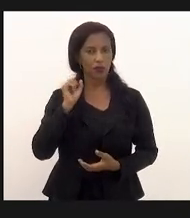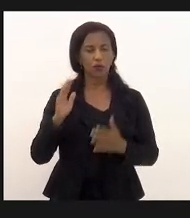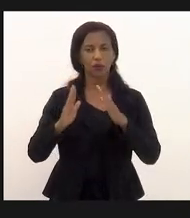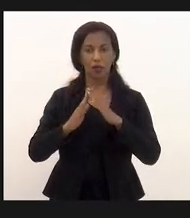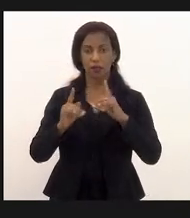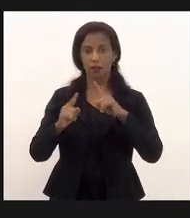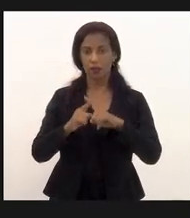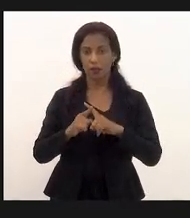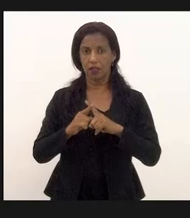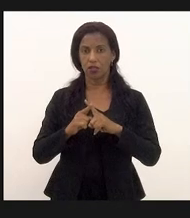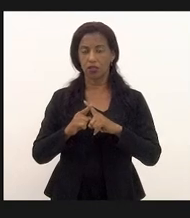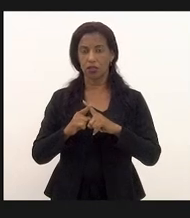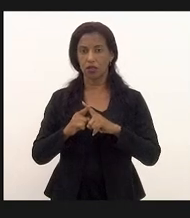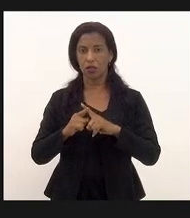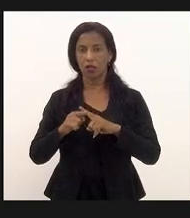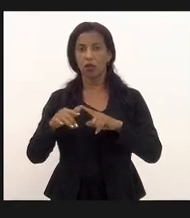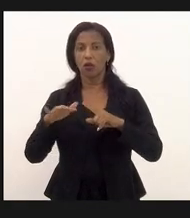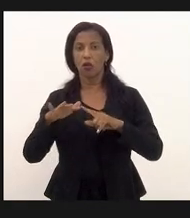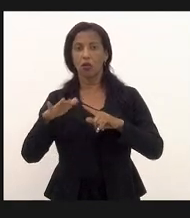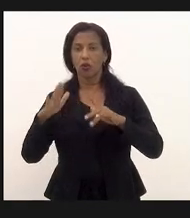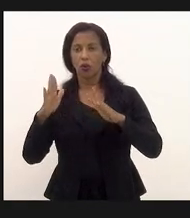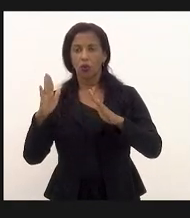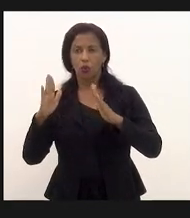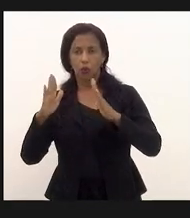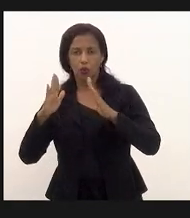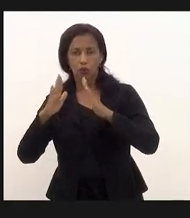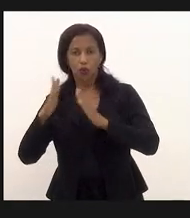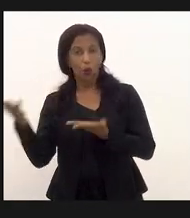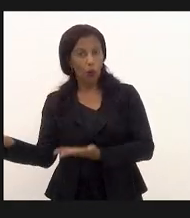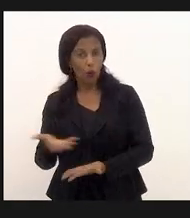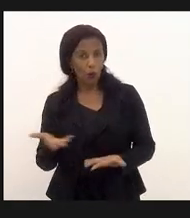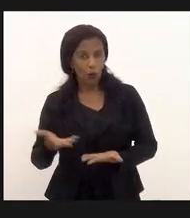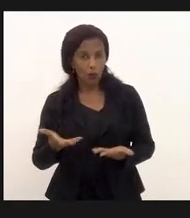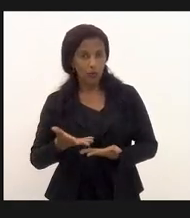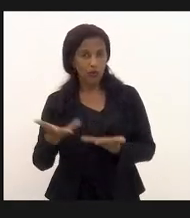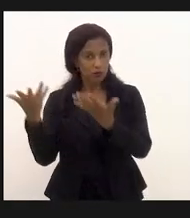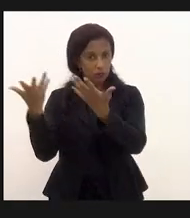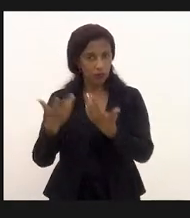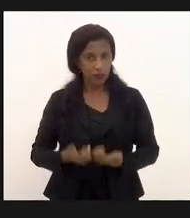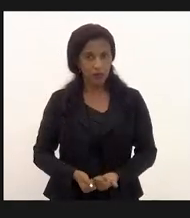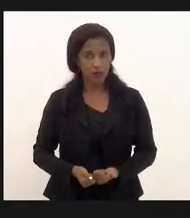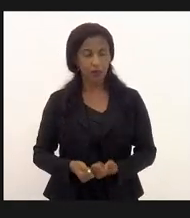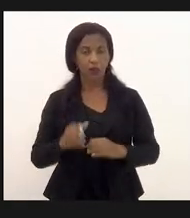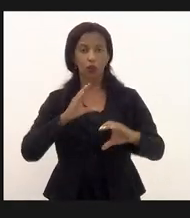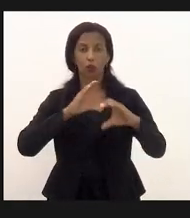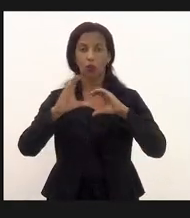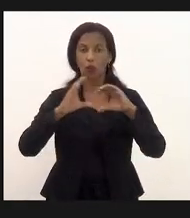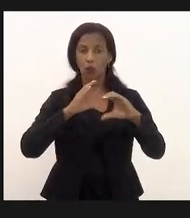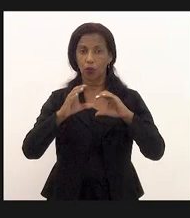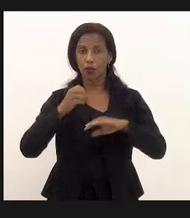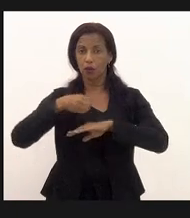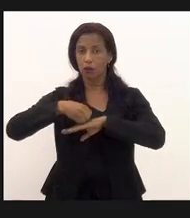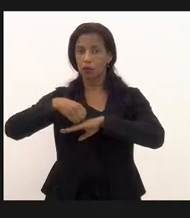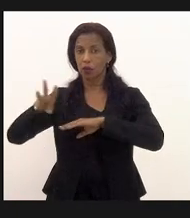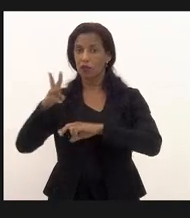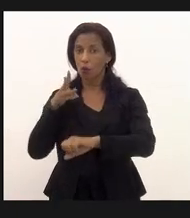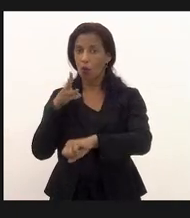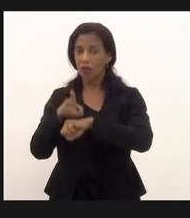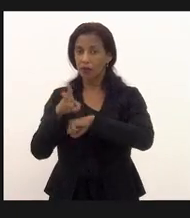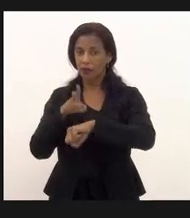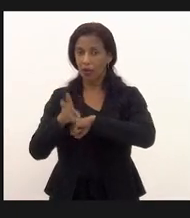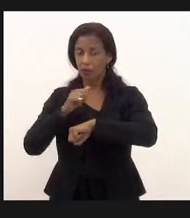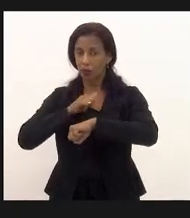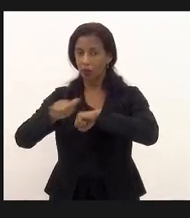igrejas os tempos religiosos estão recebendo hoje no dia de hoje um comunicado via a WhatsApp